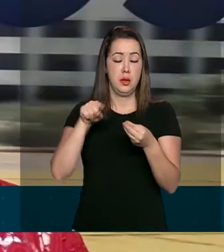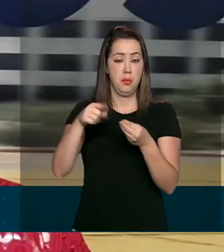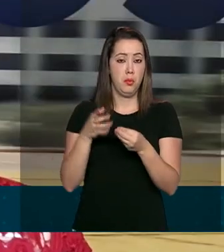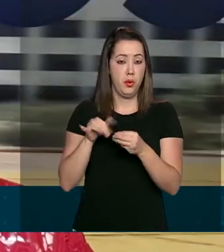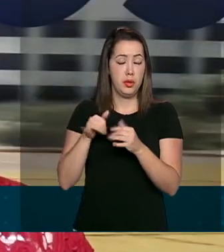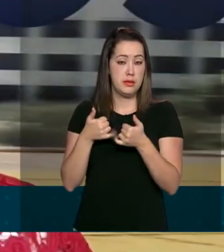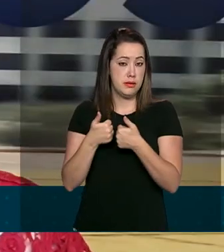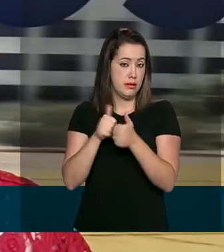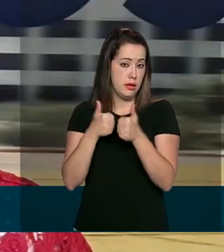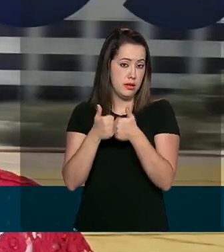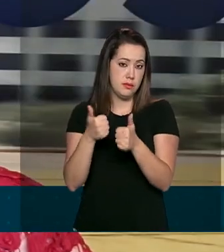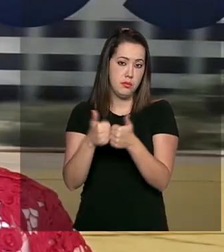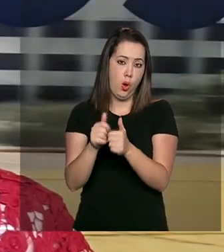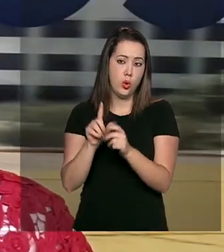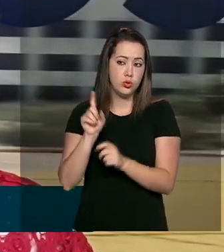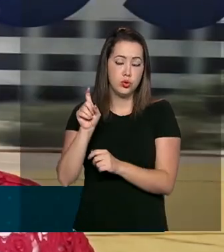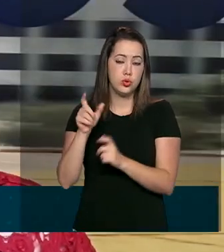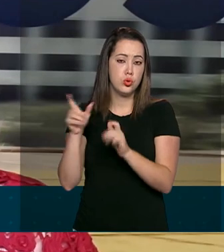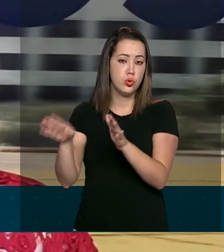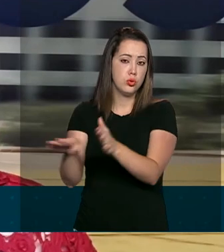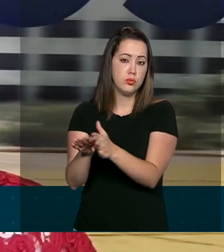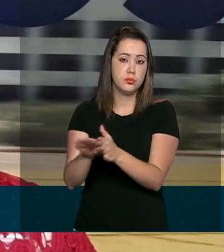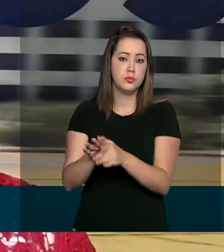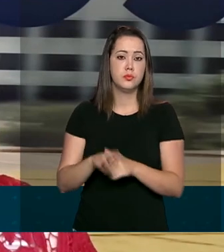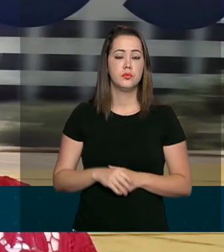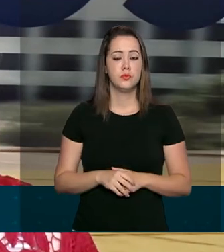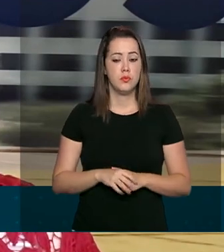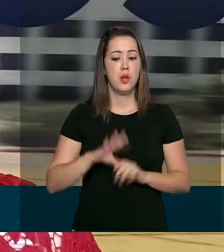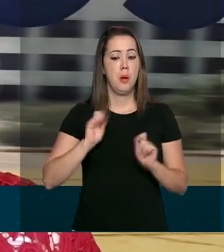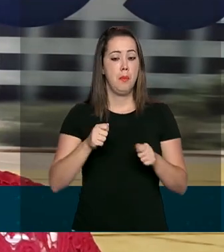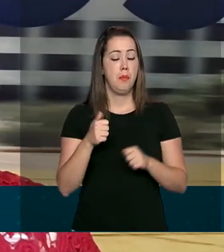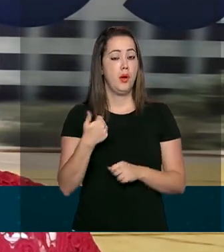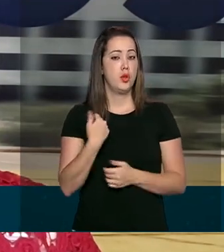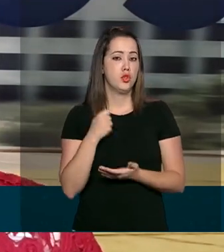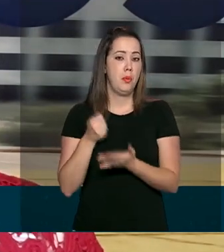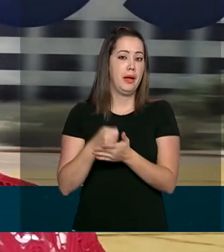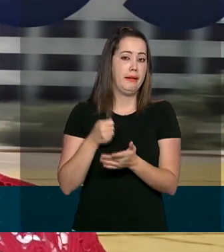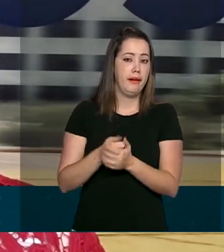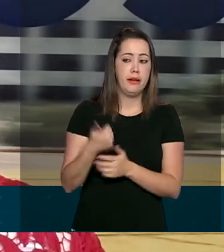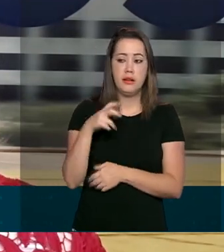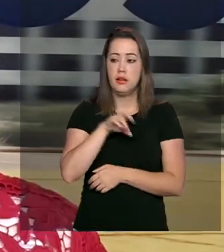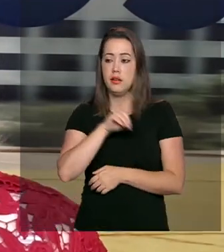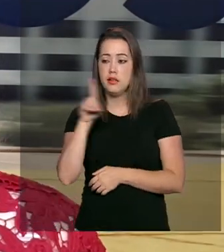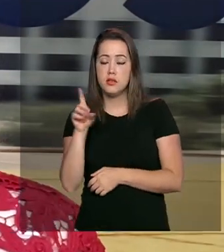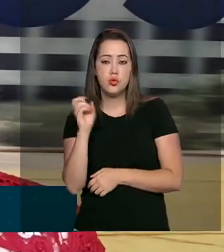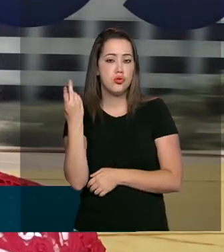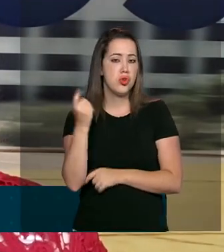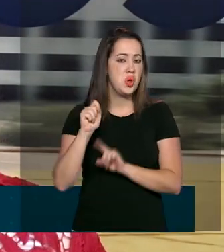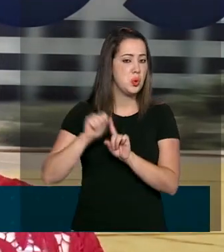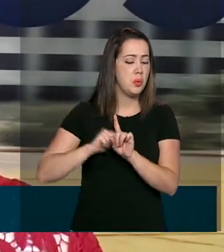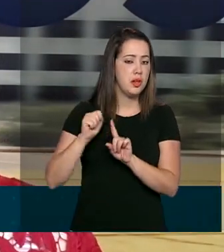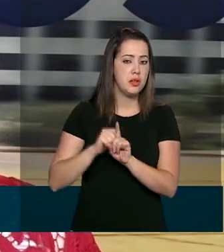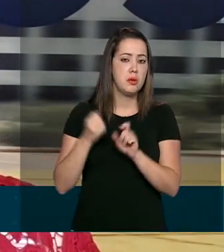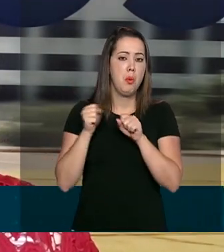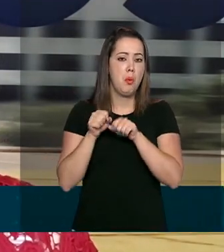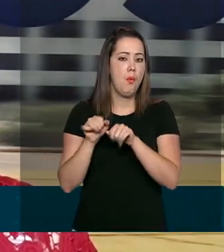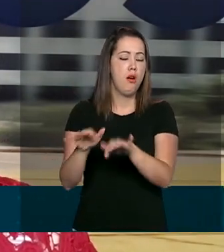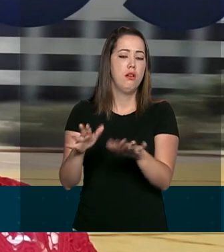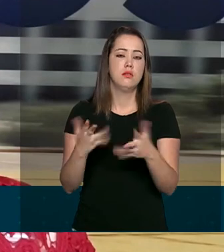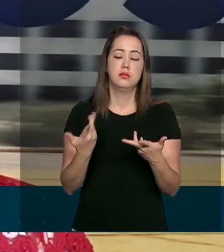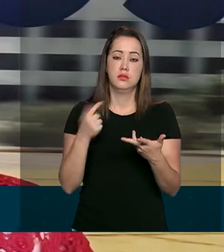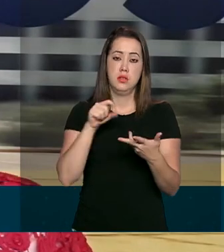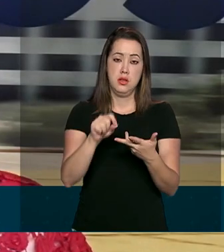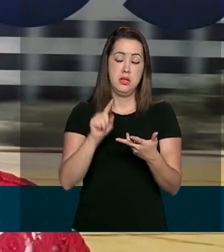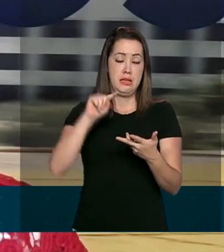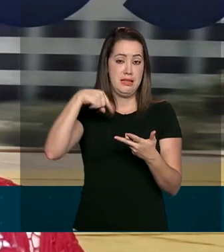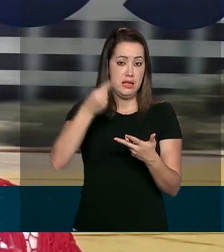Um dos benefícios é que ele pode pagar quinzenal ou mensal. Então ele vai poder postar suas encomendas